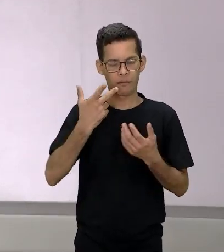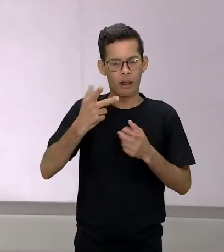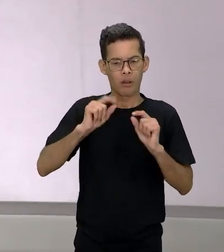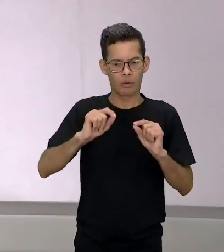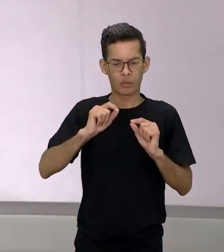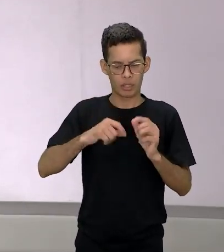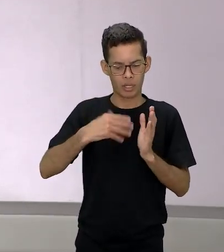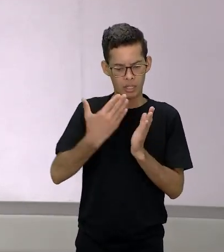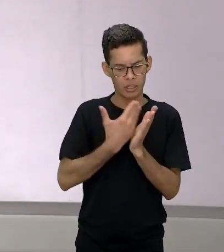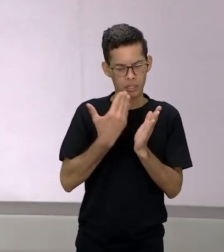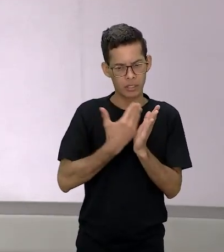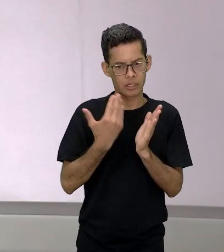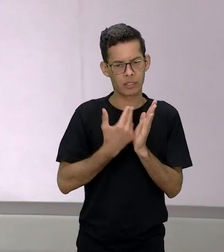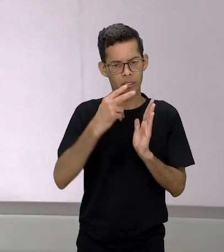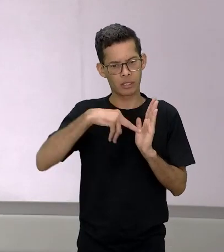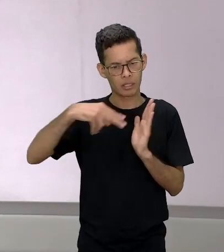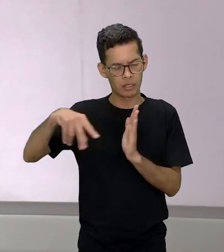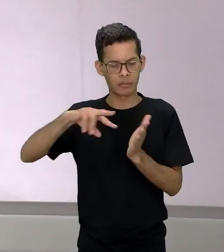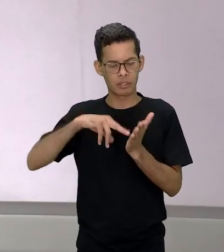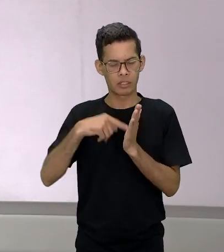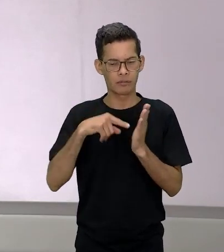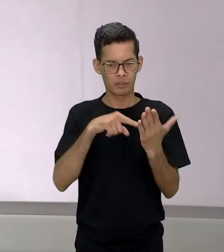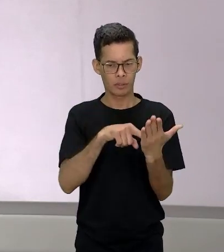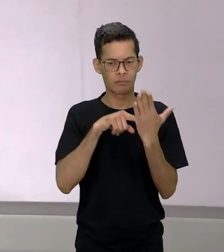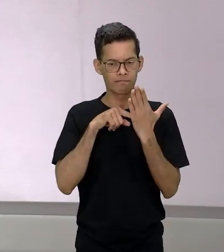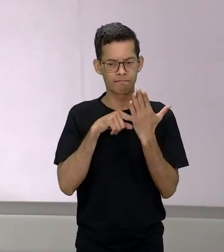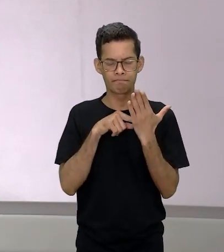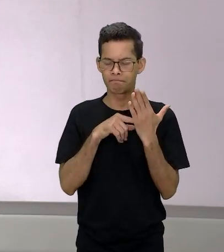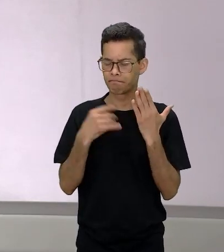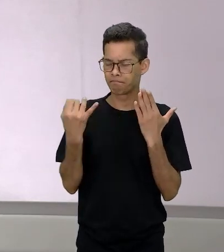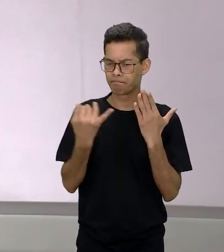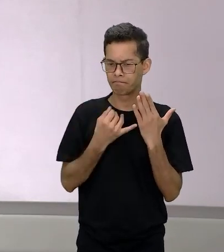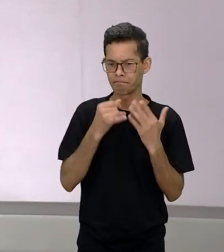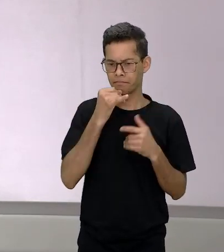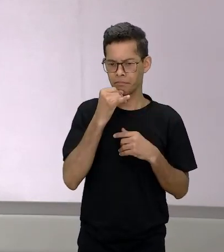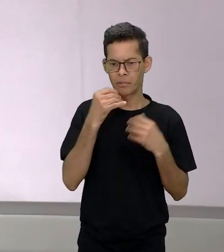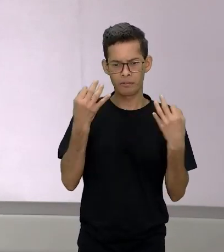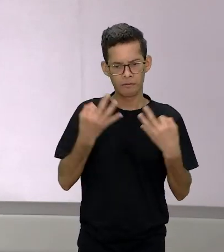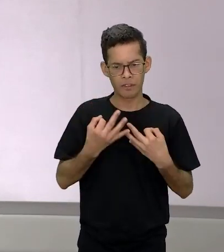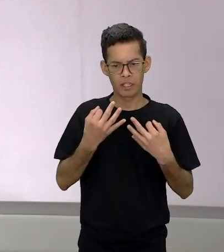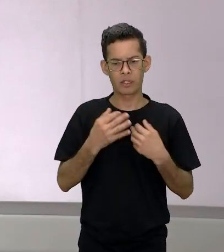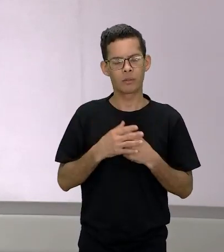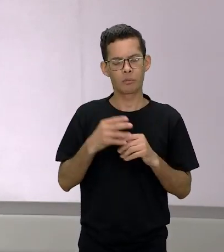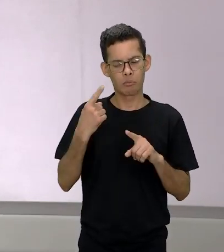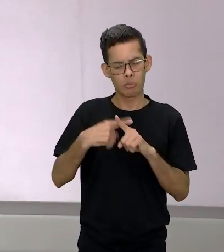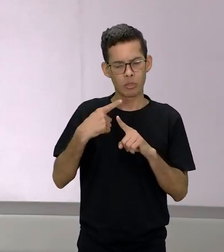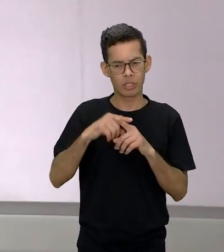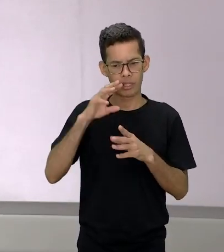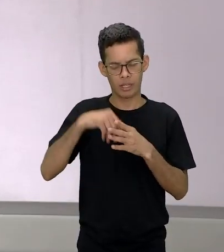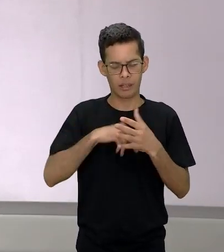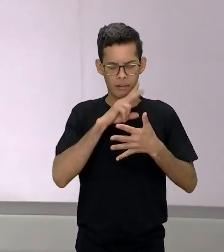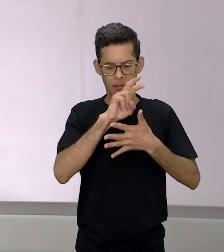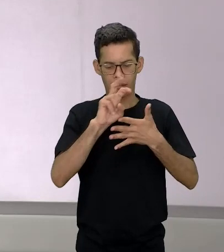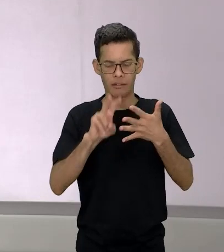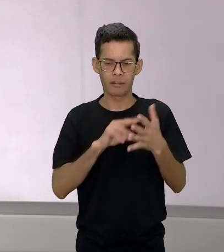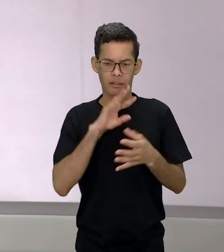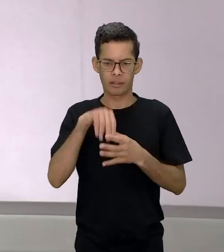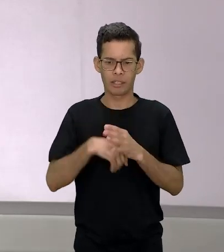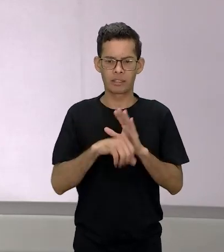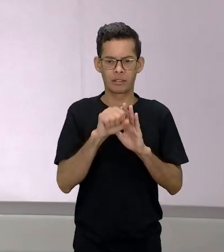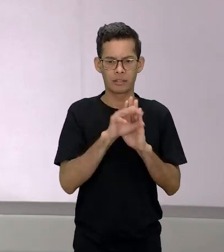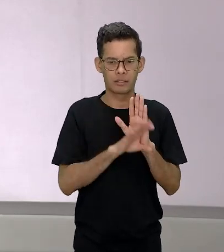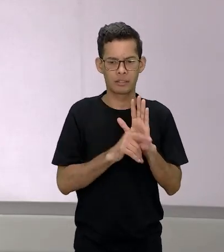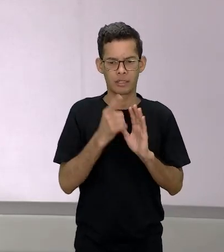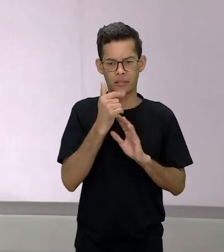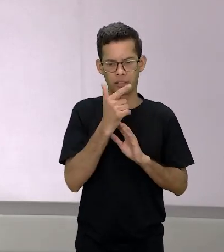para mim é um espelho porque ele trata de questões que não estão somente no século XVII mas que perpassam toda a